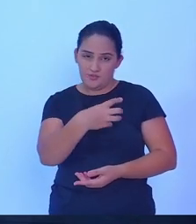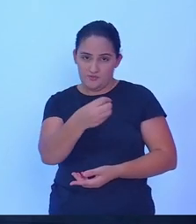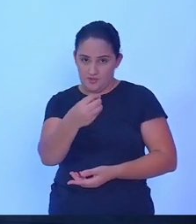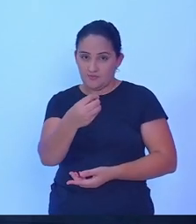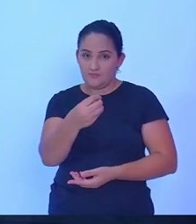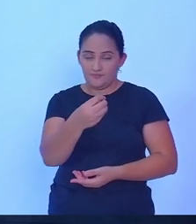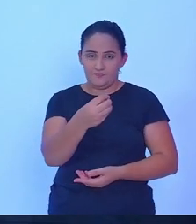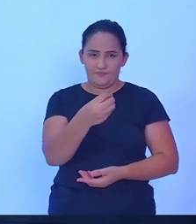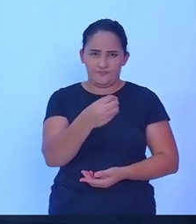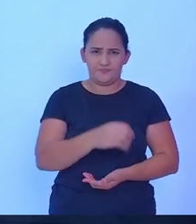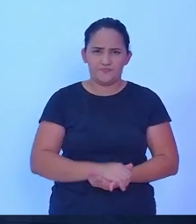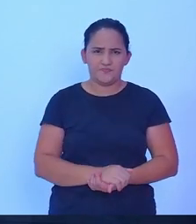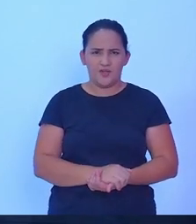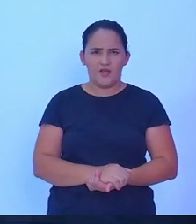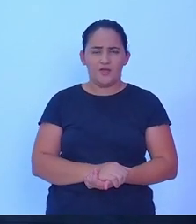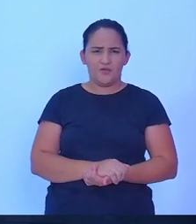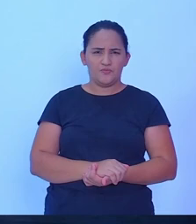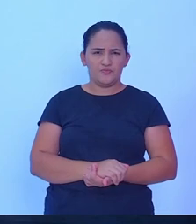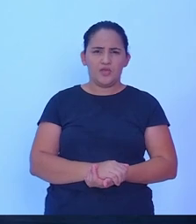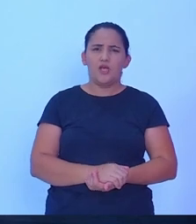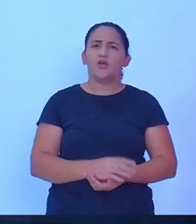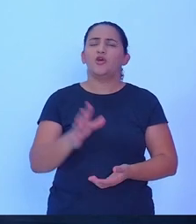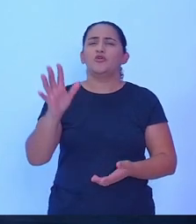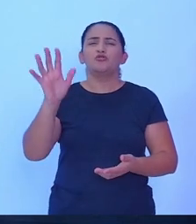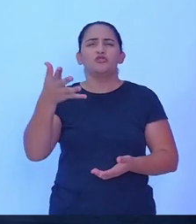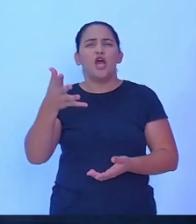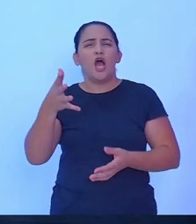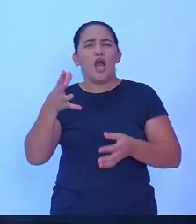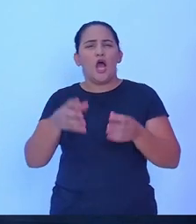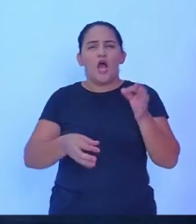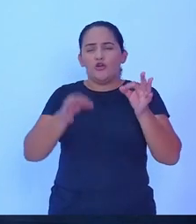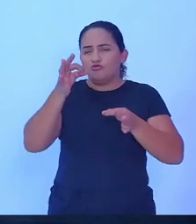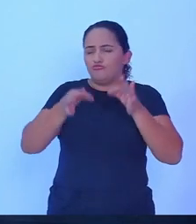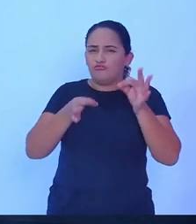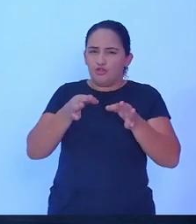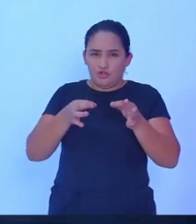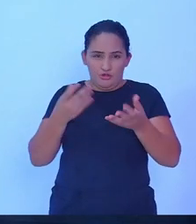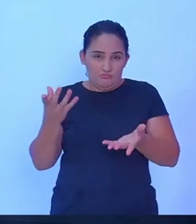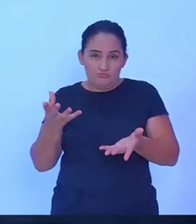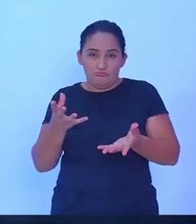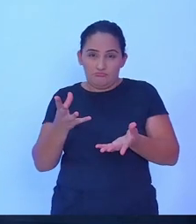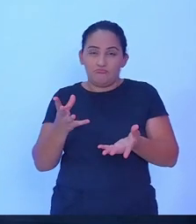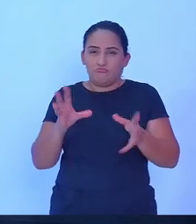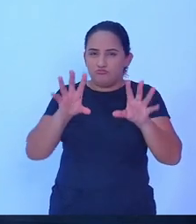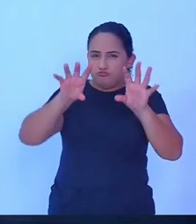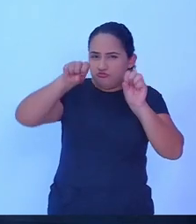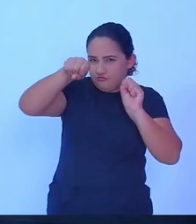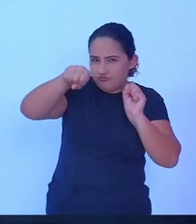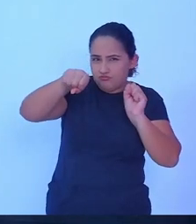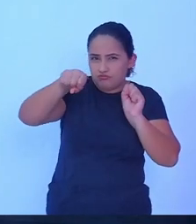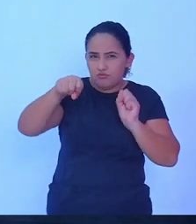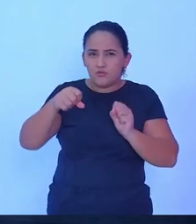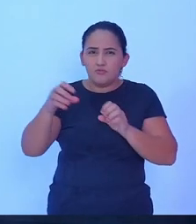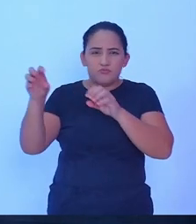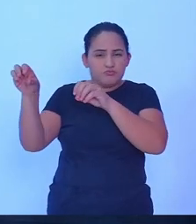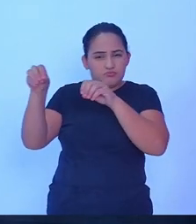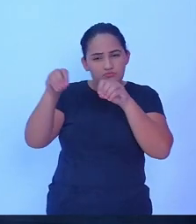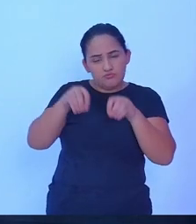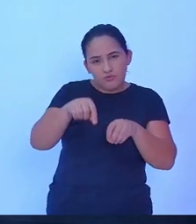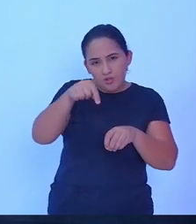sou formado em bacharel em direito, venho para o município